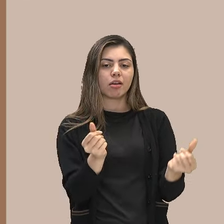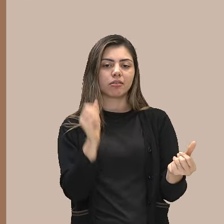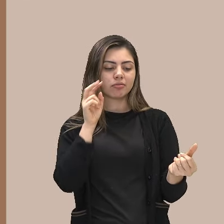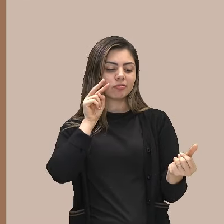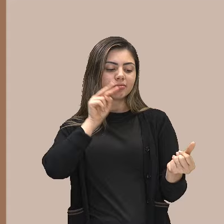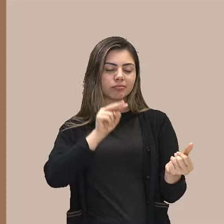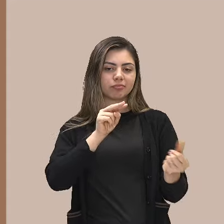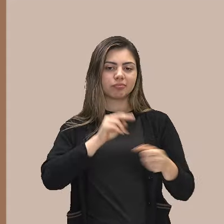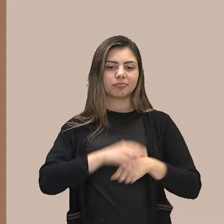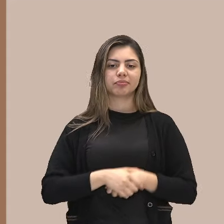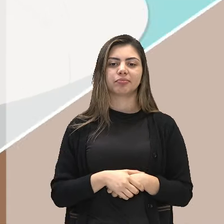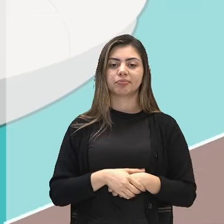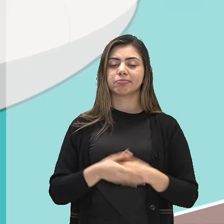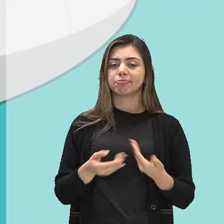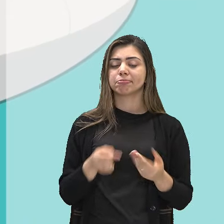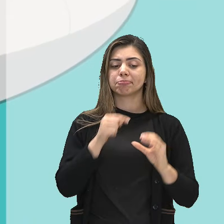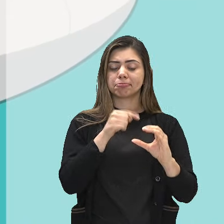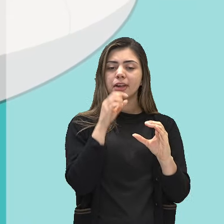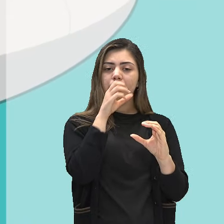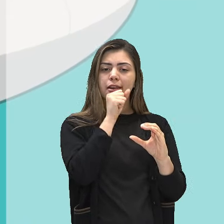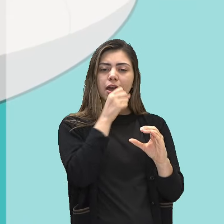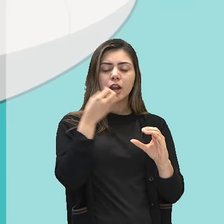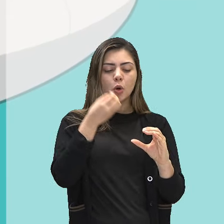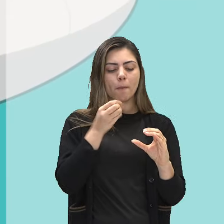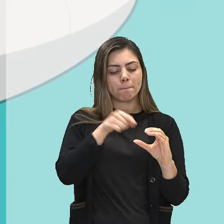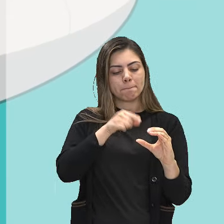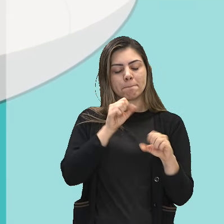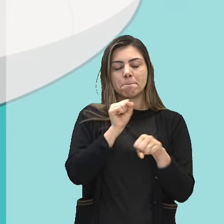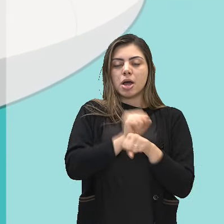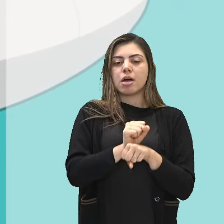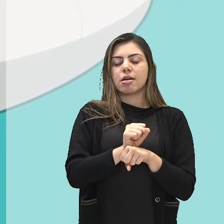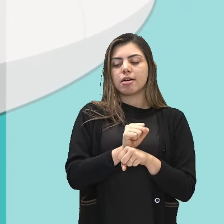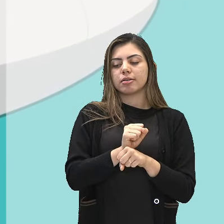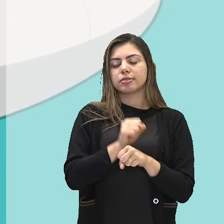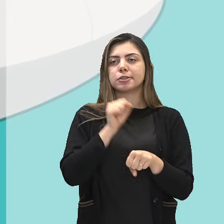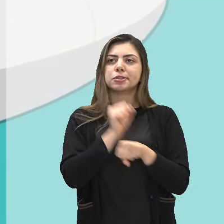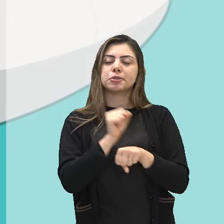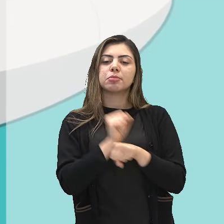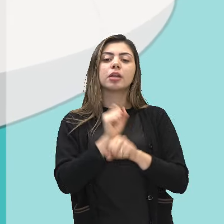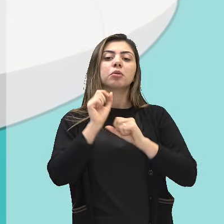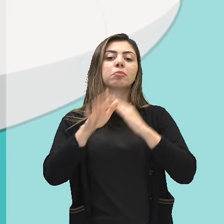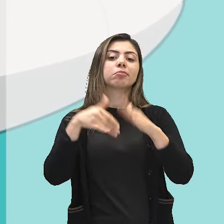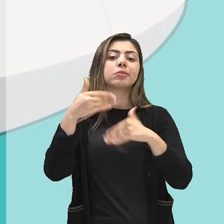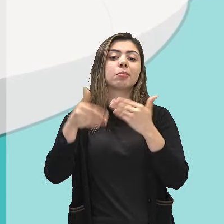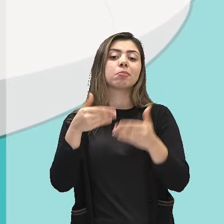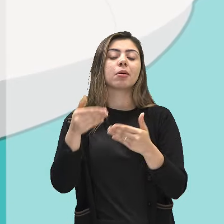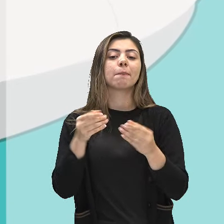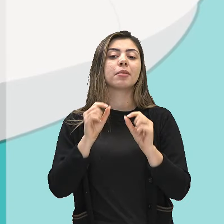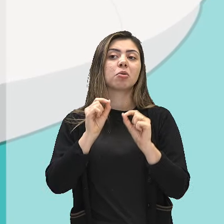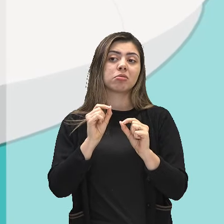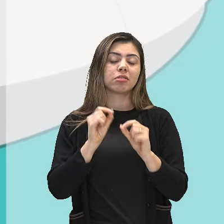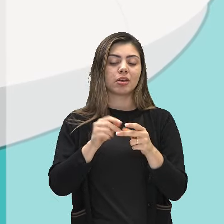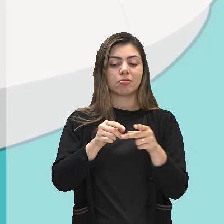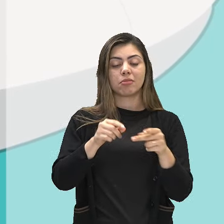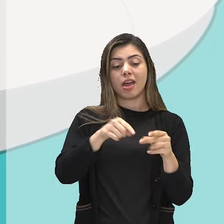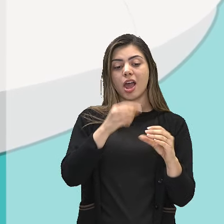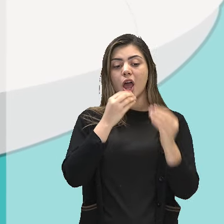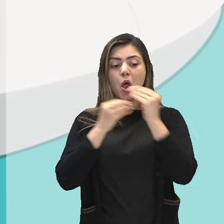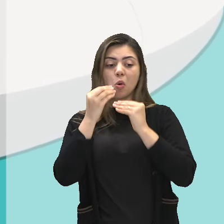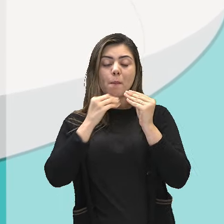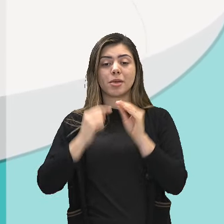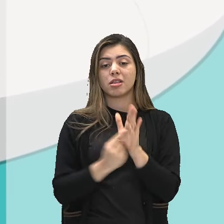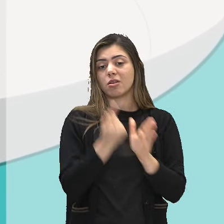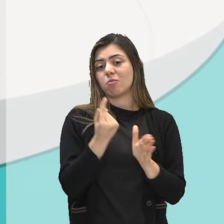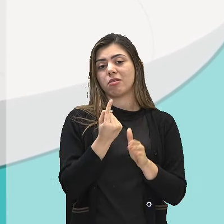nossos olhos. A laranja que é imóvel aguarda o seu destino no prato sobre a mesa. Não será comida outra